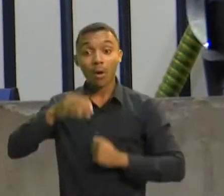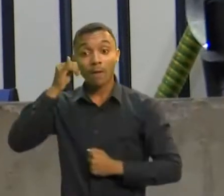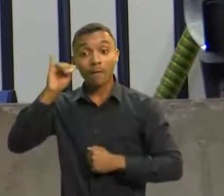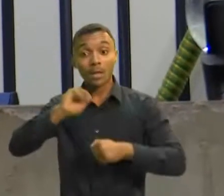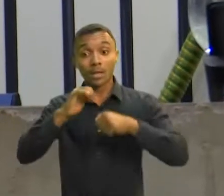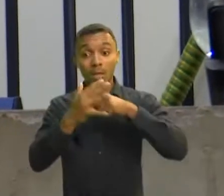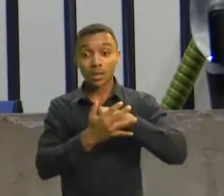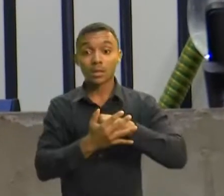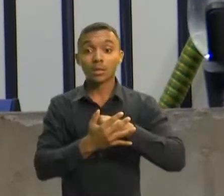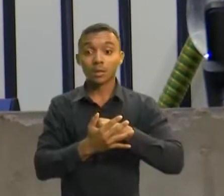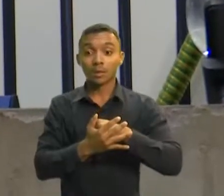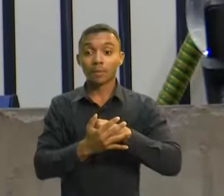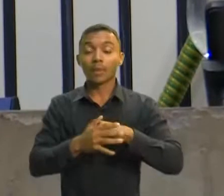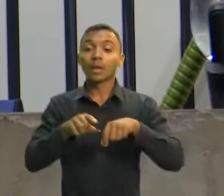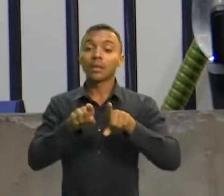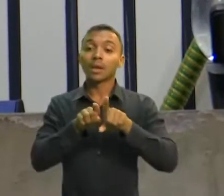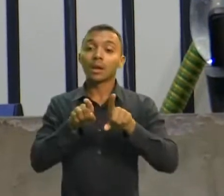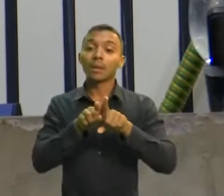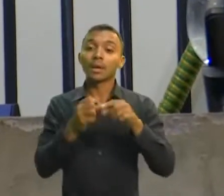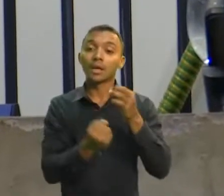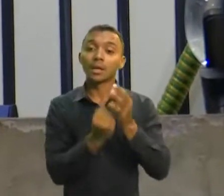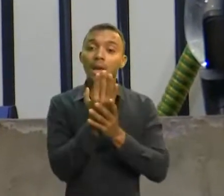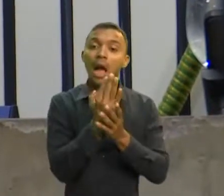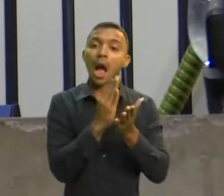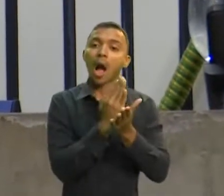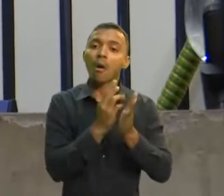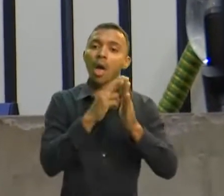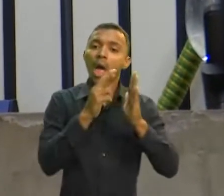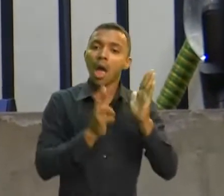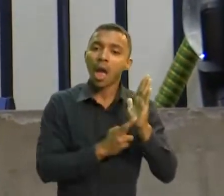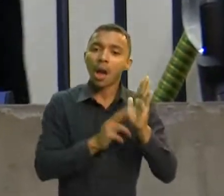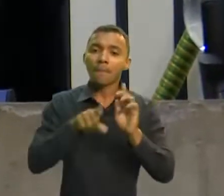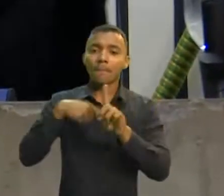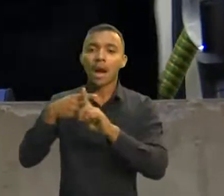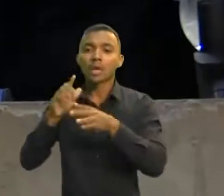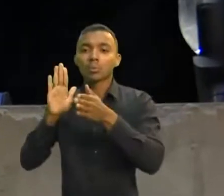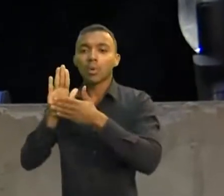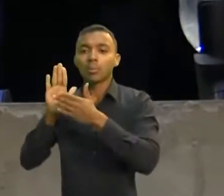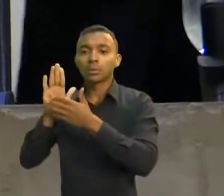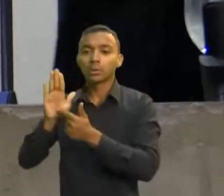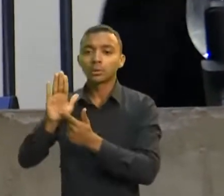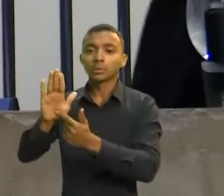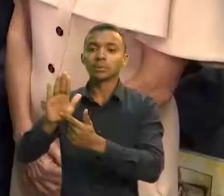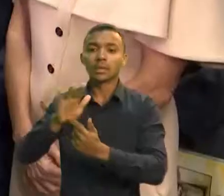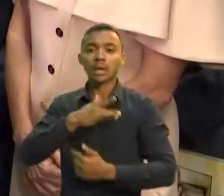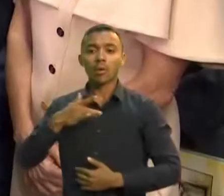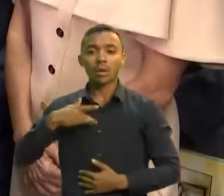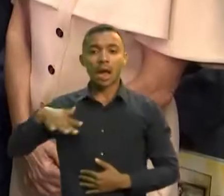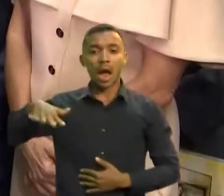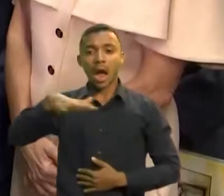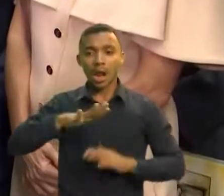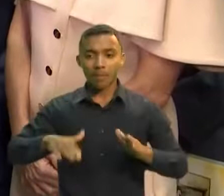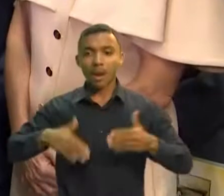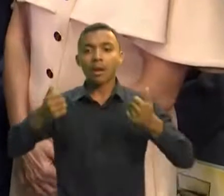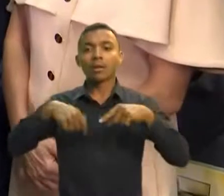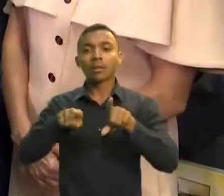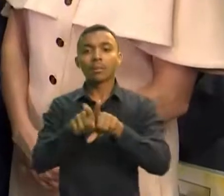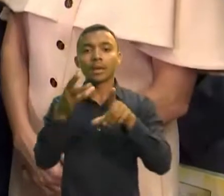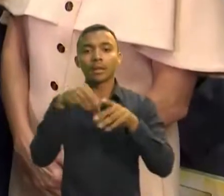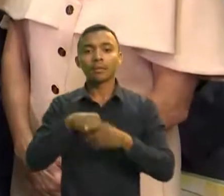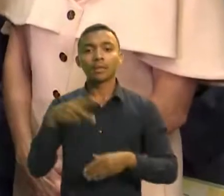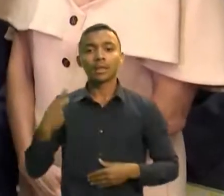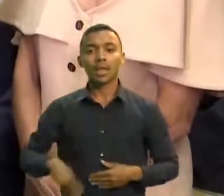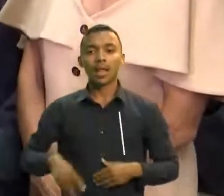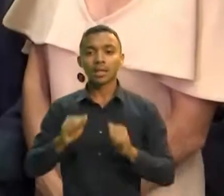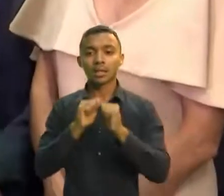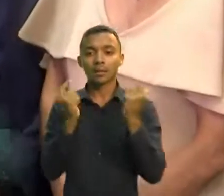tanto propondo e votando medidas que reforcem o sistema de saúde, como internamente. Sempre respeitando todos os